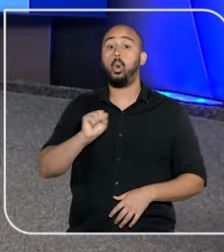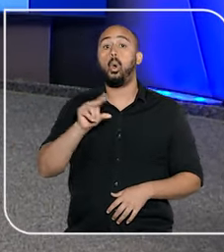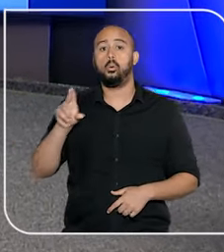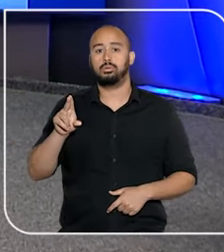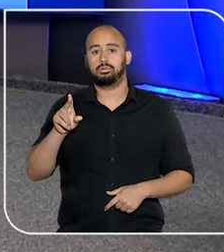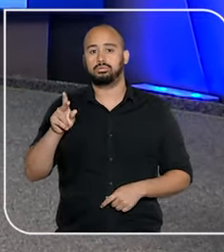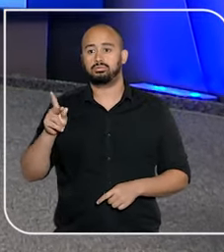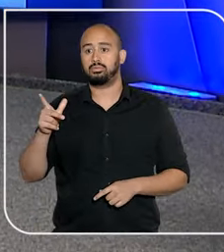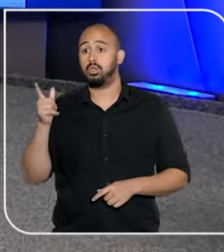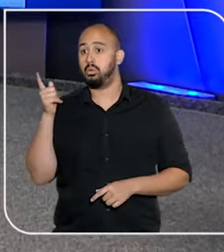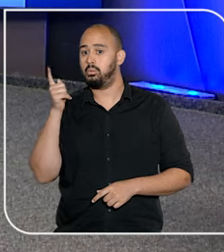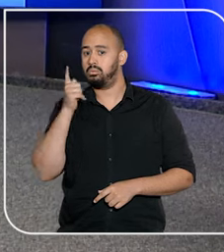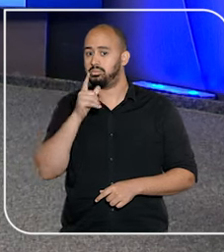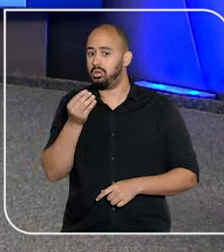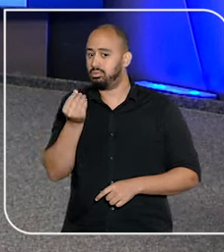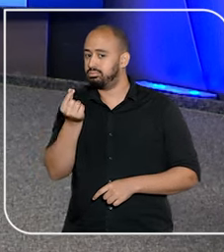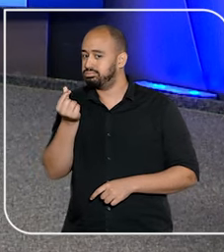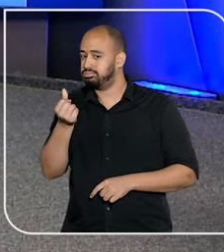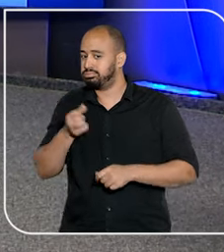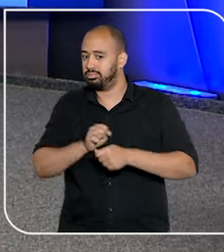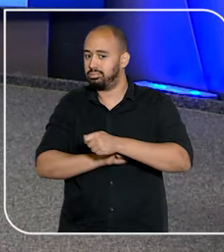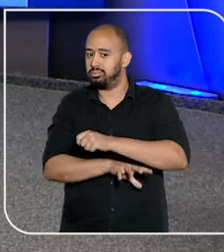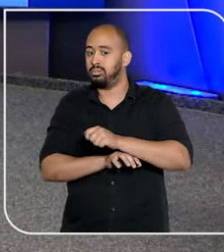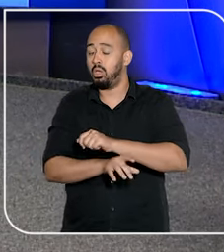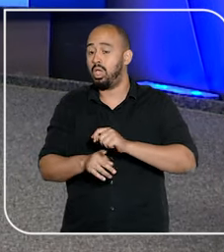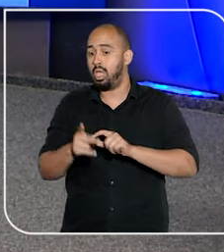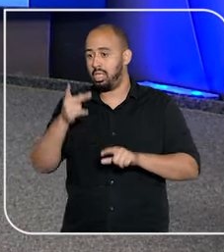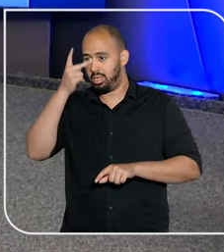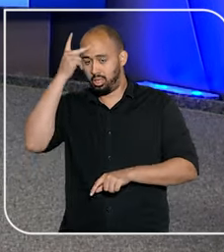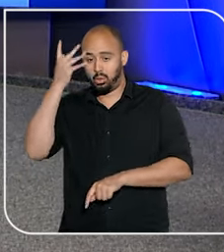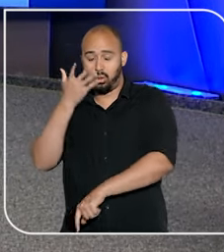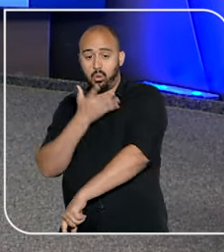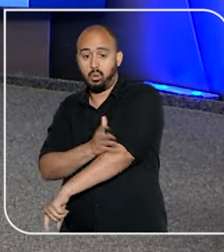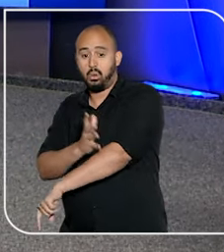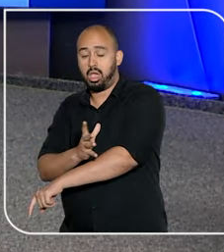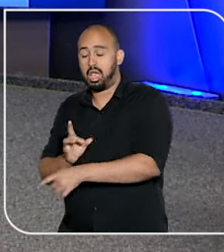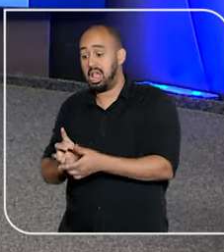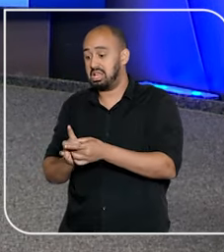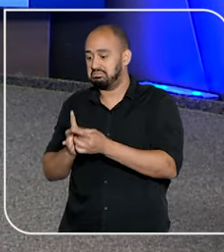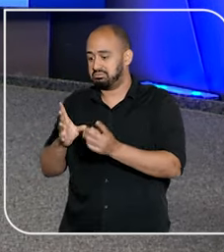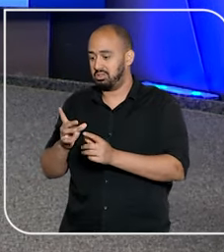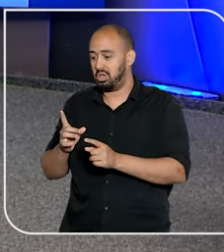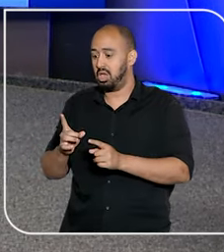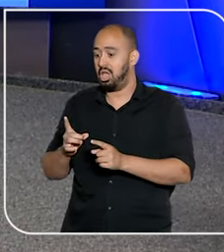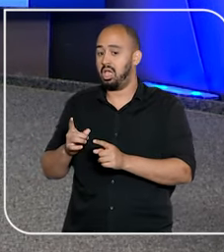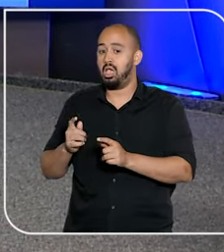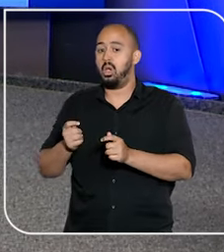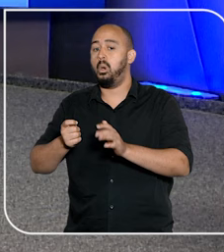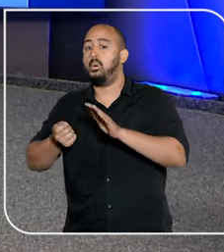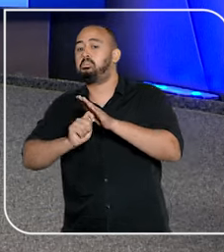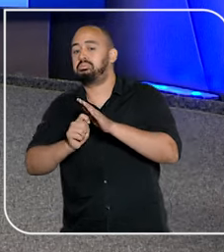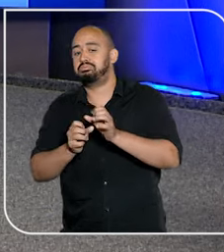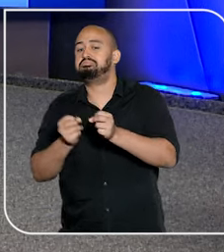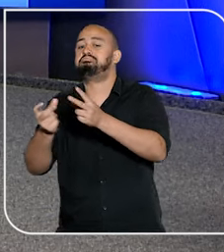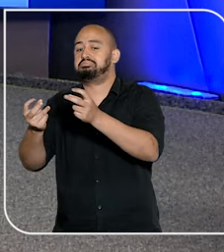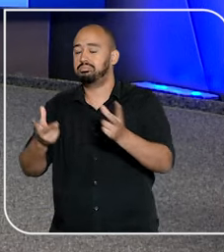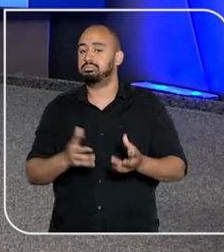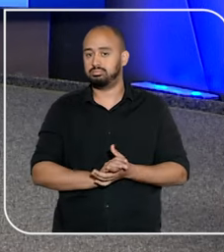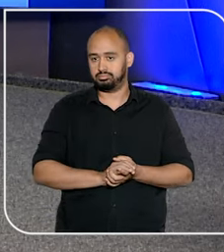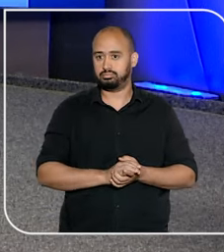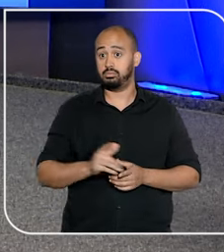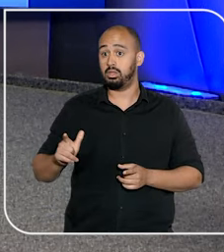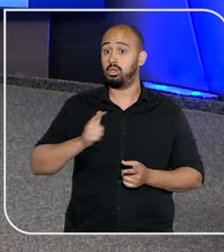pessoal ou então que recebe propina para tolerar a prática de jogos de azar ou narcotráfico.